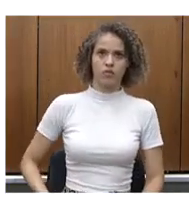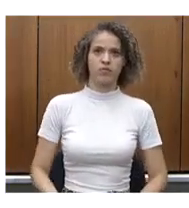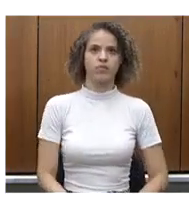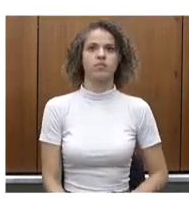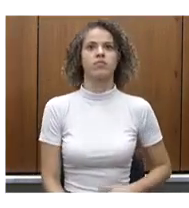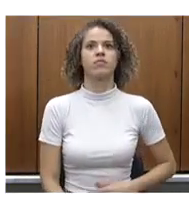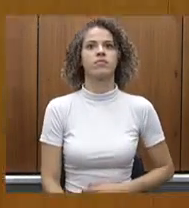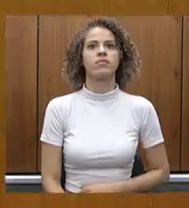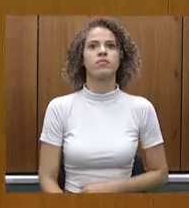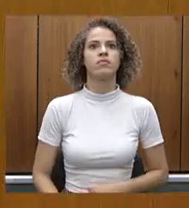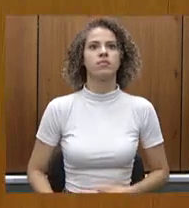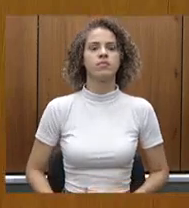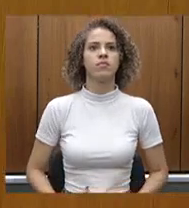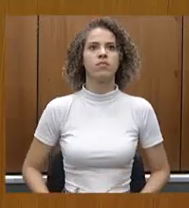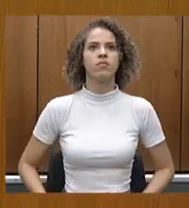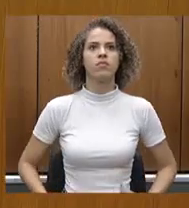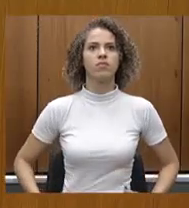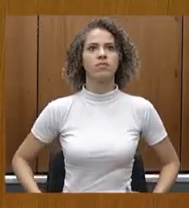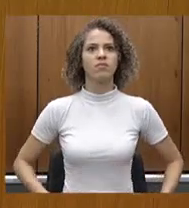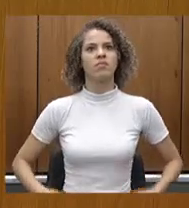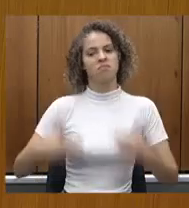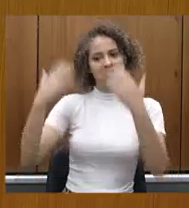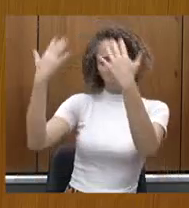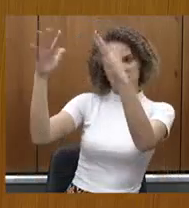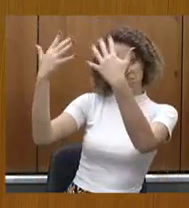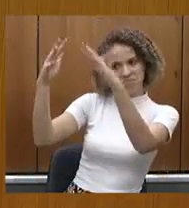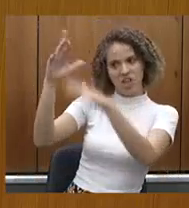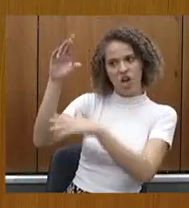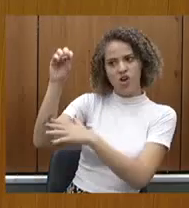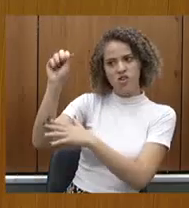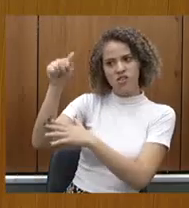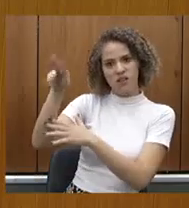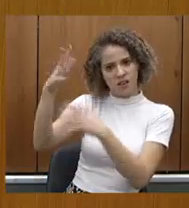Ótimo. Palmas para a Rosana. Parabéns, Sosana.